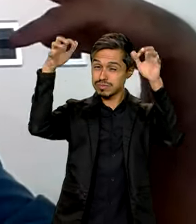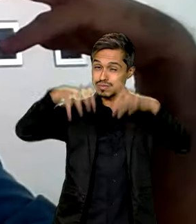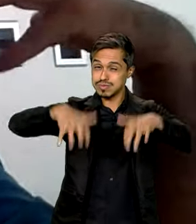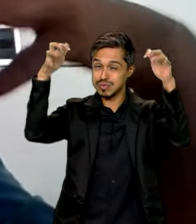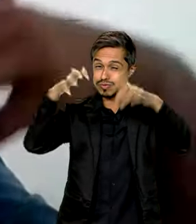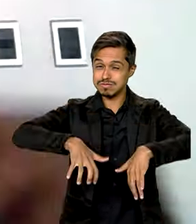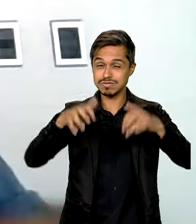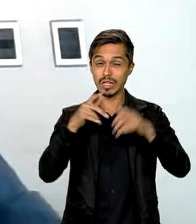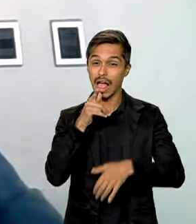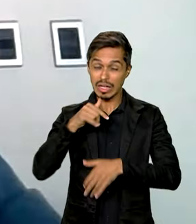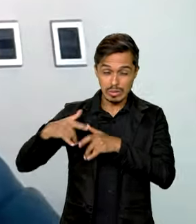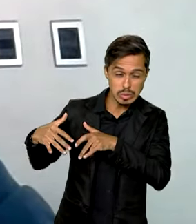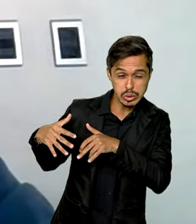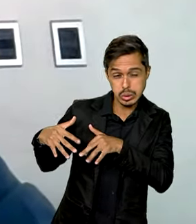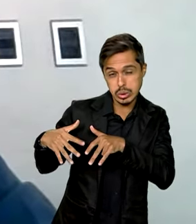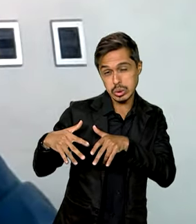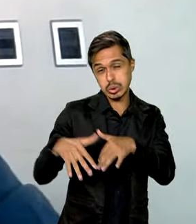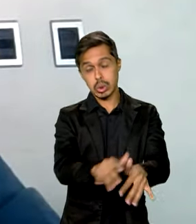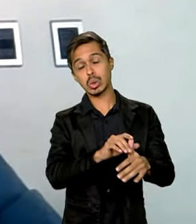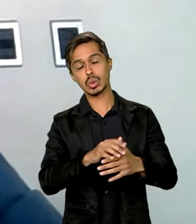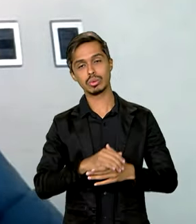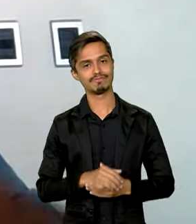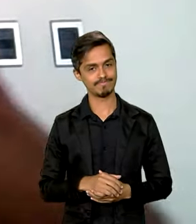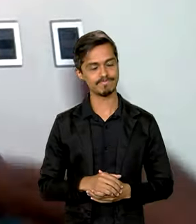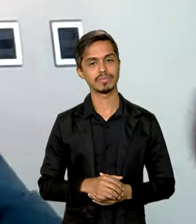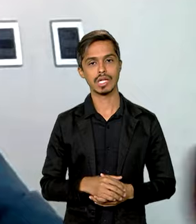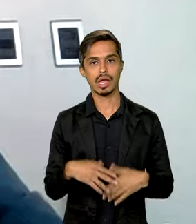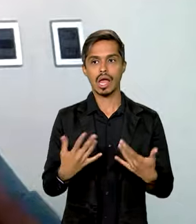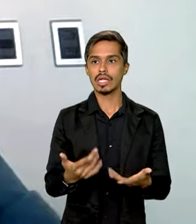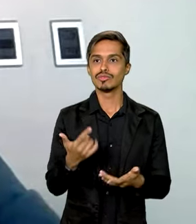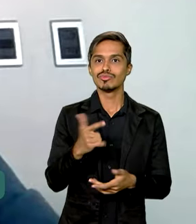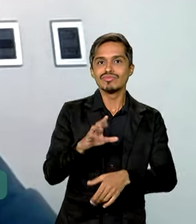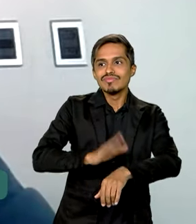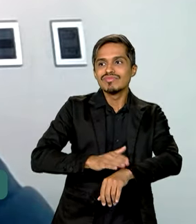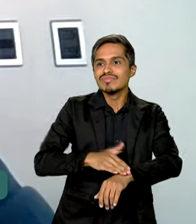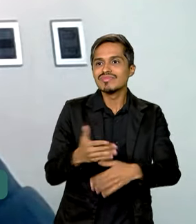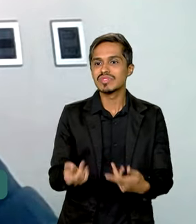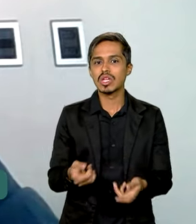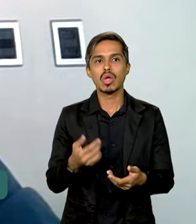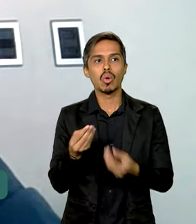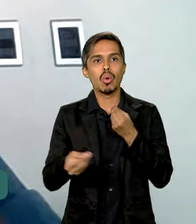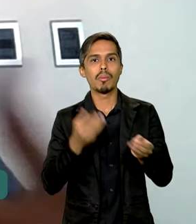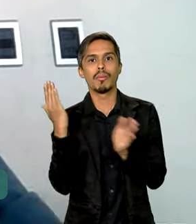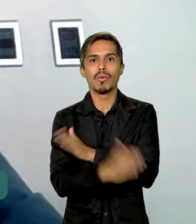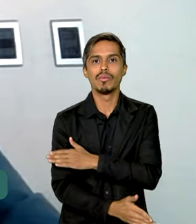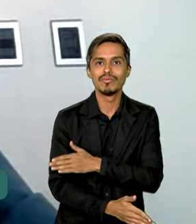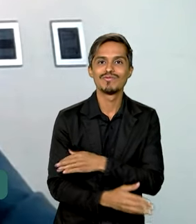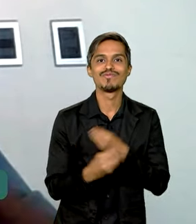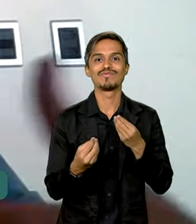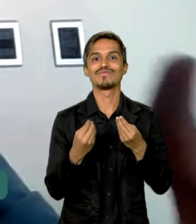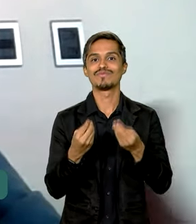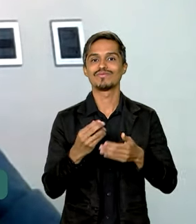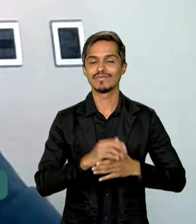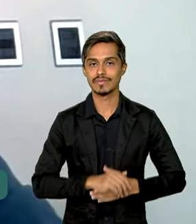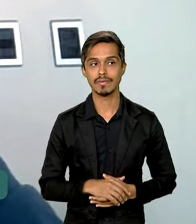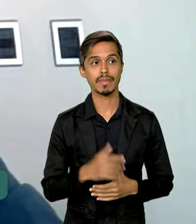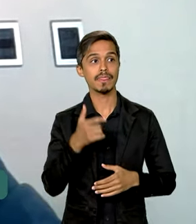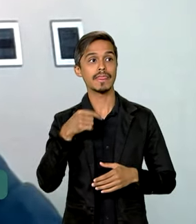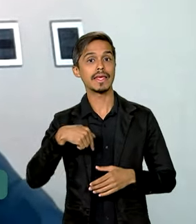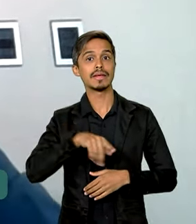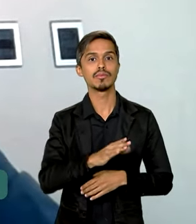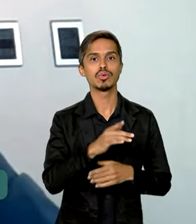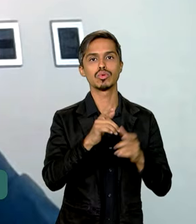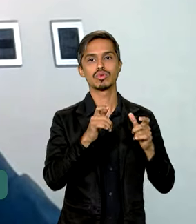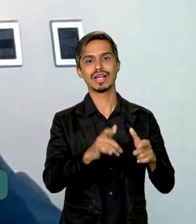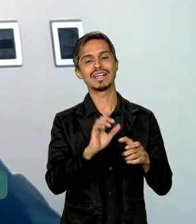despejam aquele volume estrondoso de água e você, às vezes, não tem tempo para sair de onde está e conseguir ir para um lugar seguro.